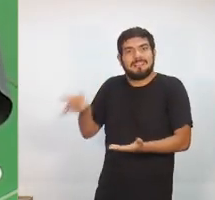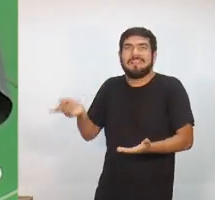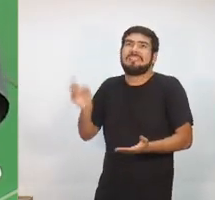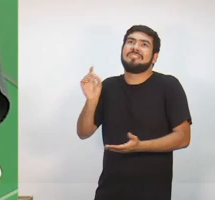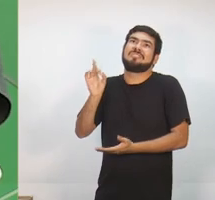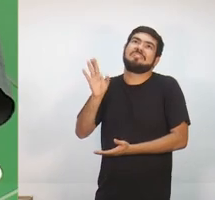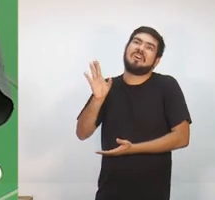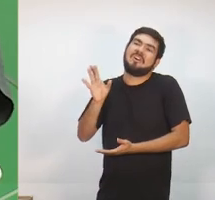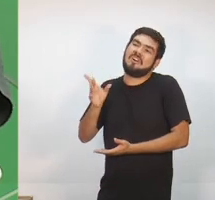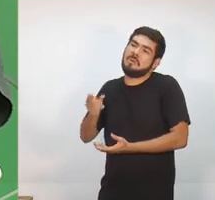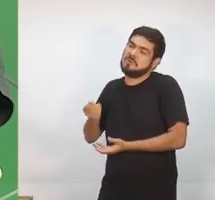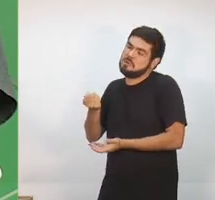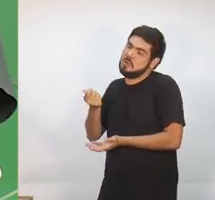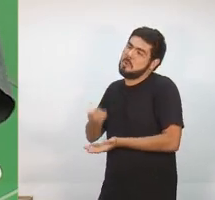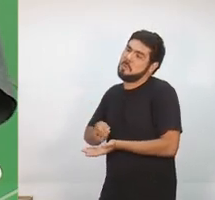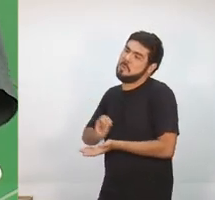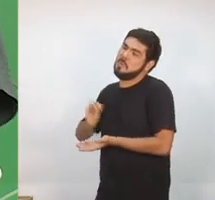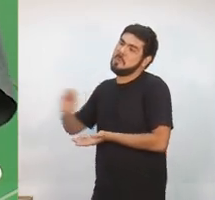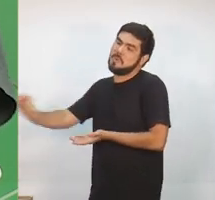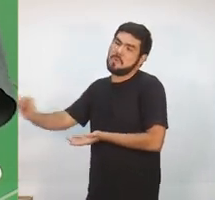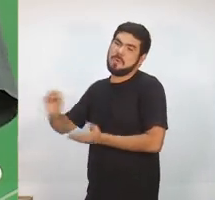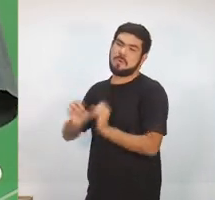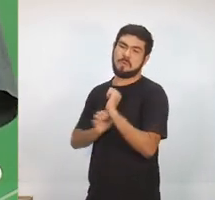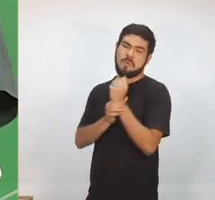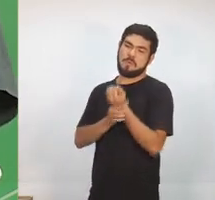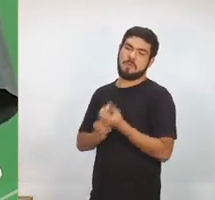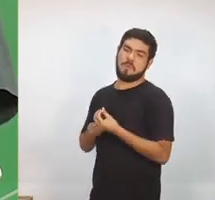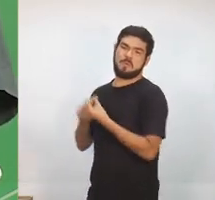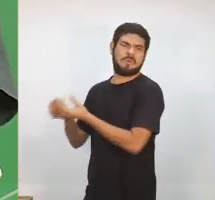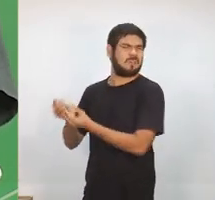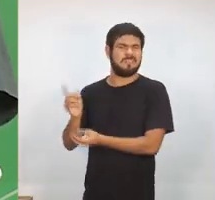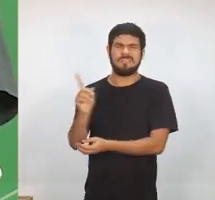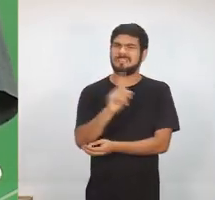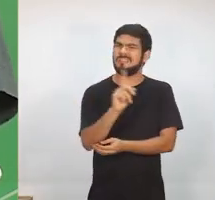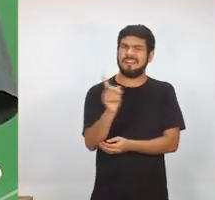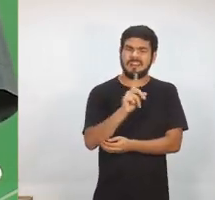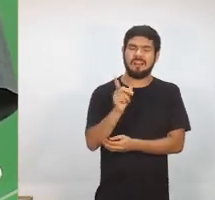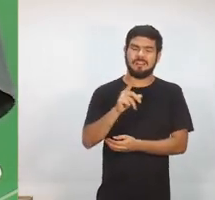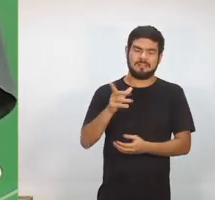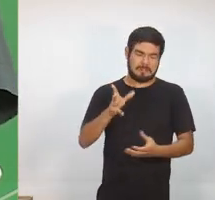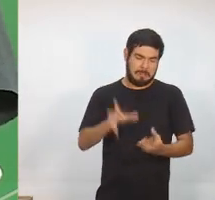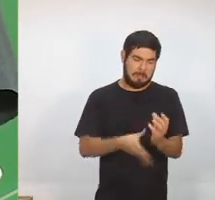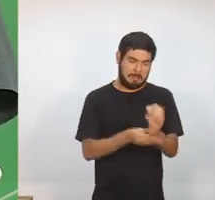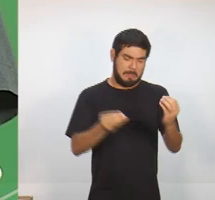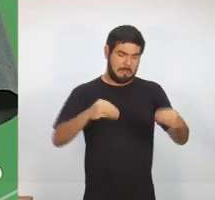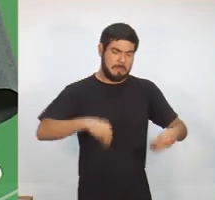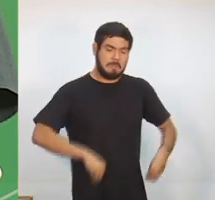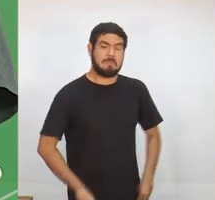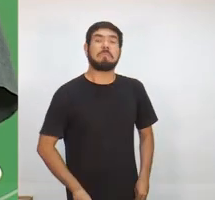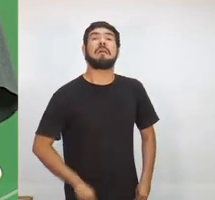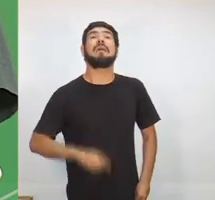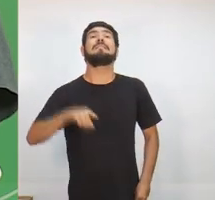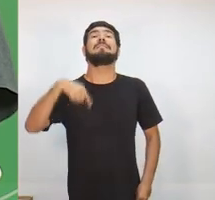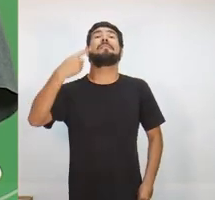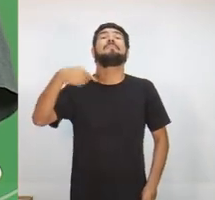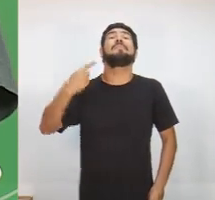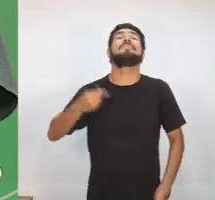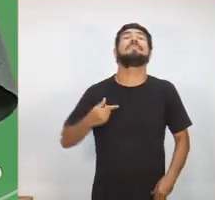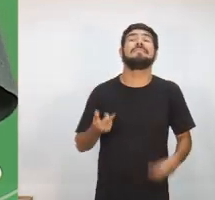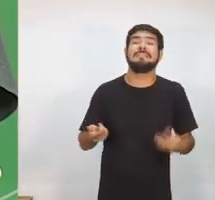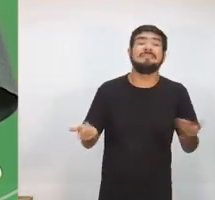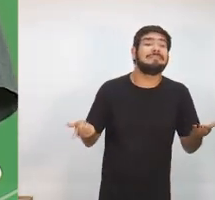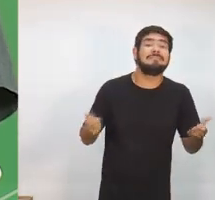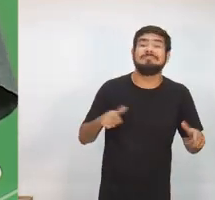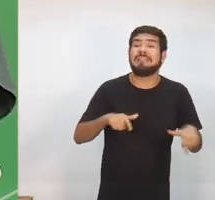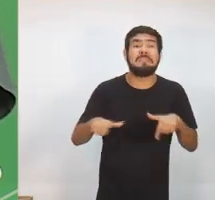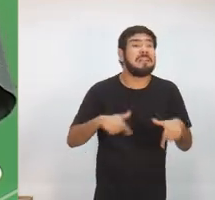é só dar um auxílio-recusão para que ele, quando sair de lá, ele bote um dinheiro no bolso e, sem ter oportunidade de emprego aqui fora, ele volte para o